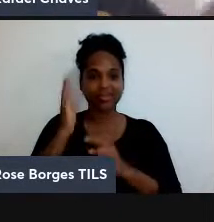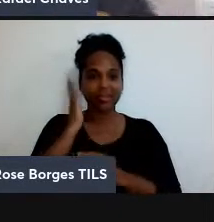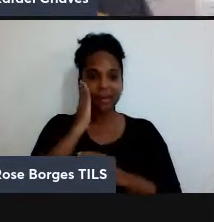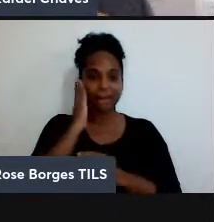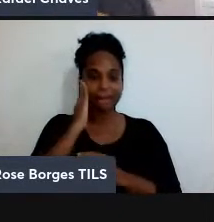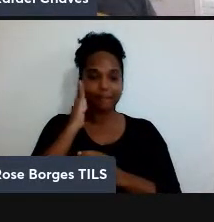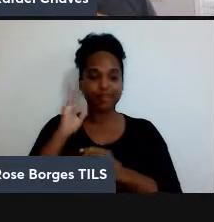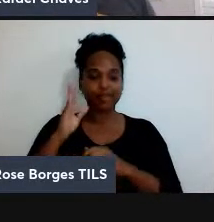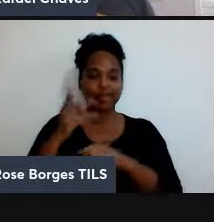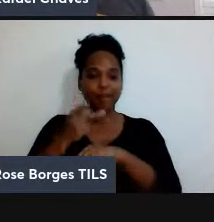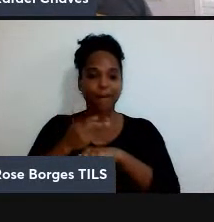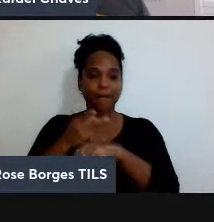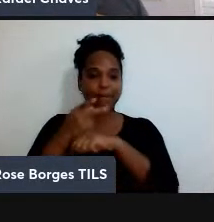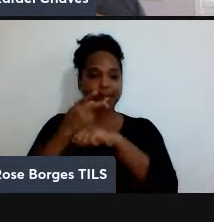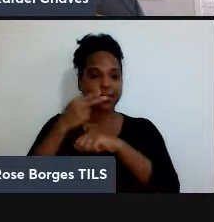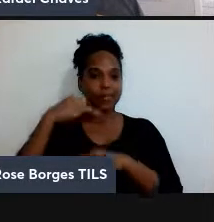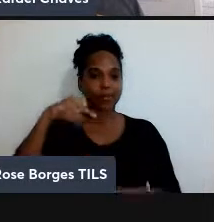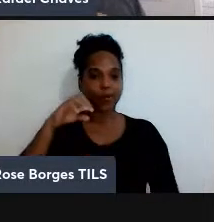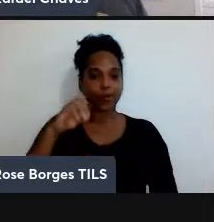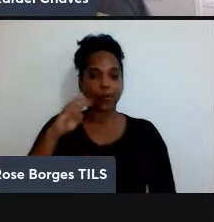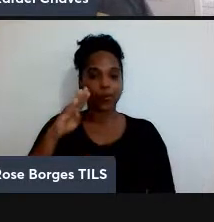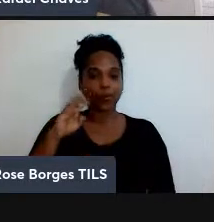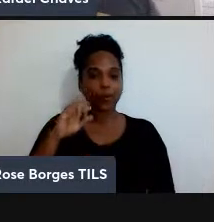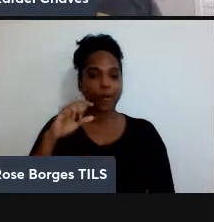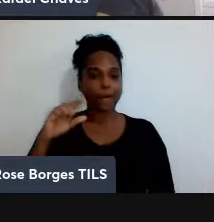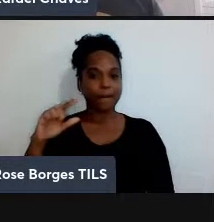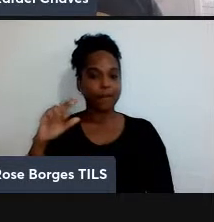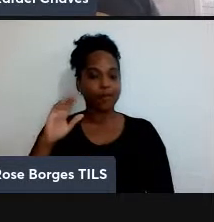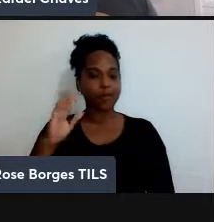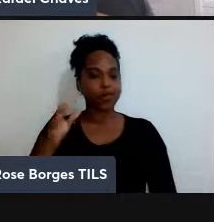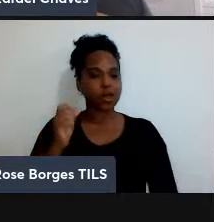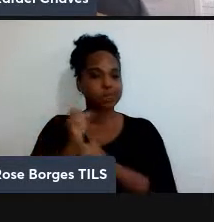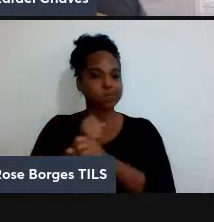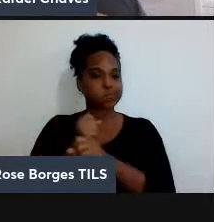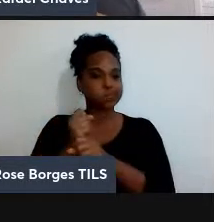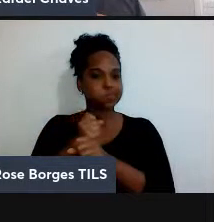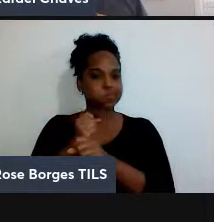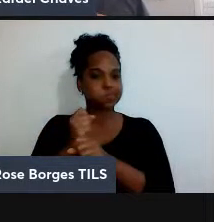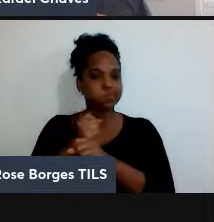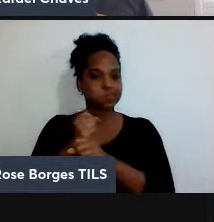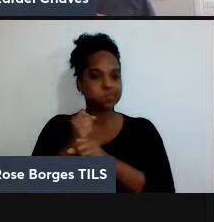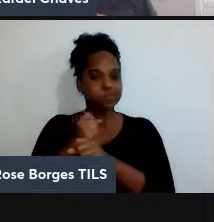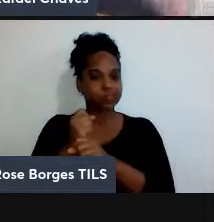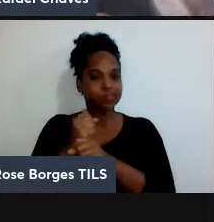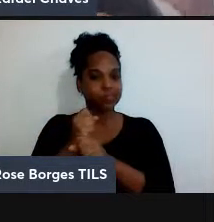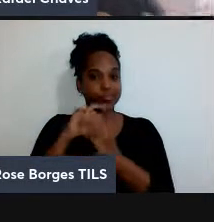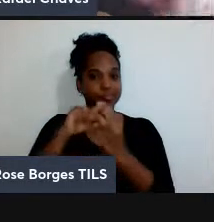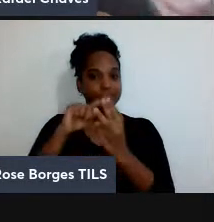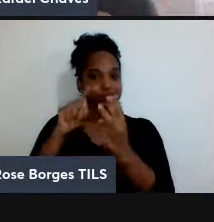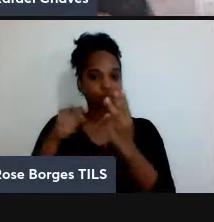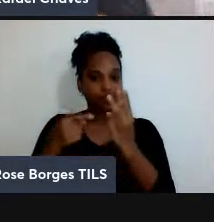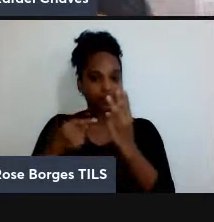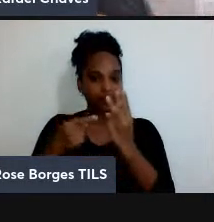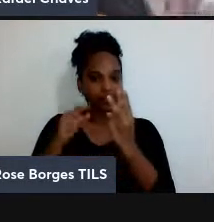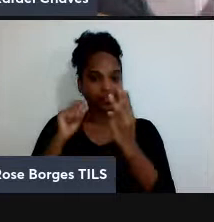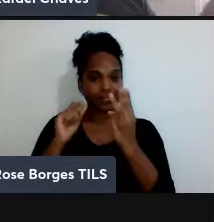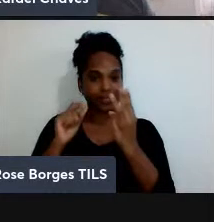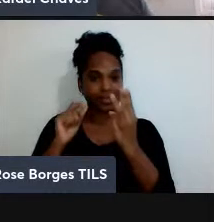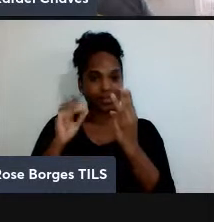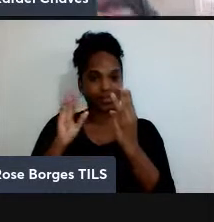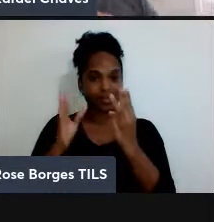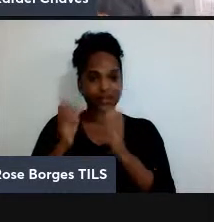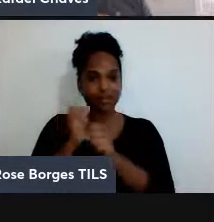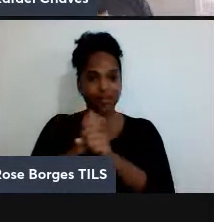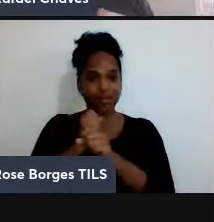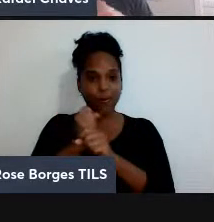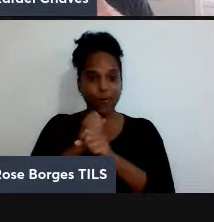prêmio Nobel aí, que vinha sendo anunciado há alguns anos, para o Aspé, para o Klaus, para o Zeininger. Então, eu tive que mudar alguns slides, tive que